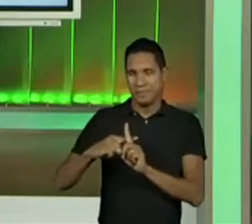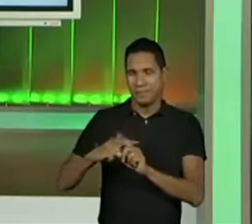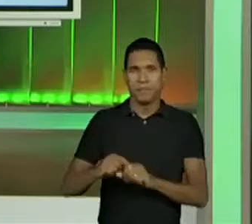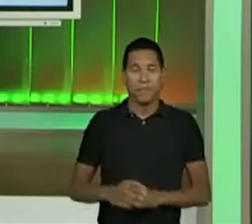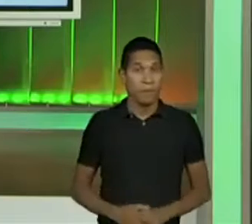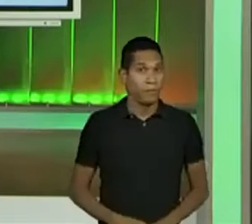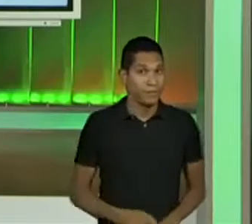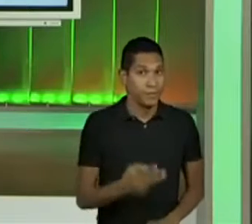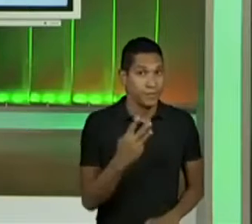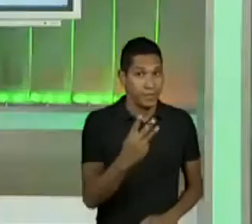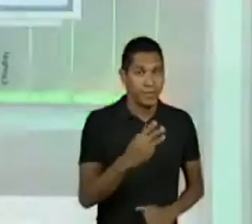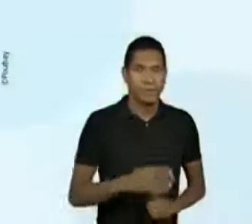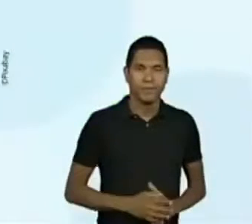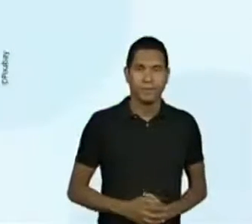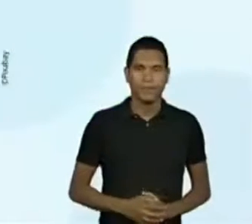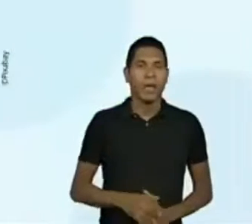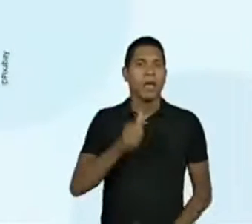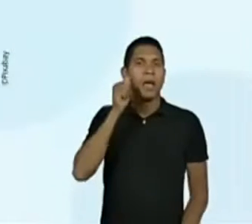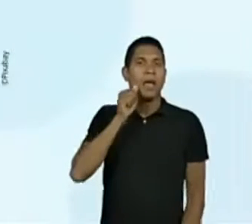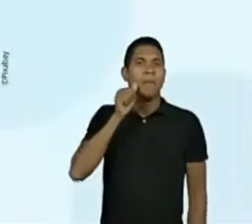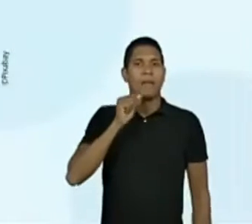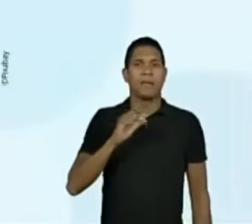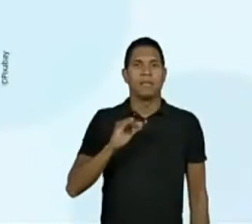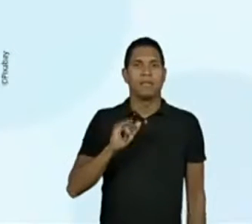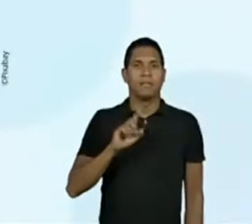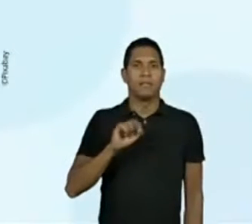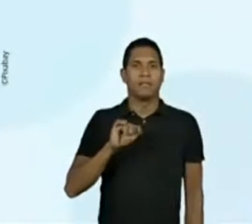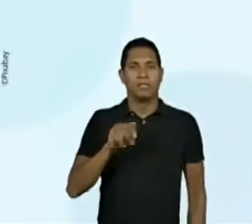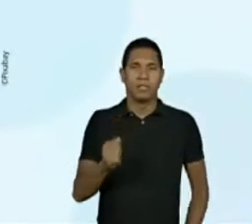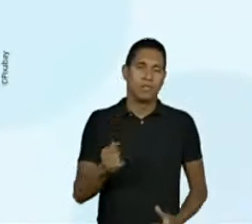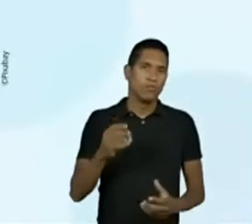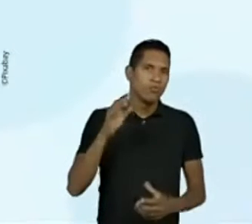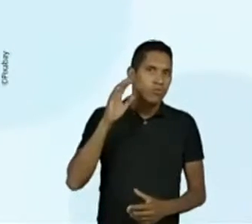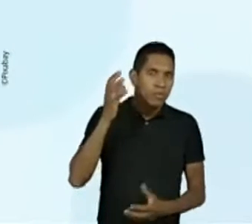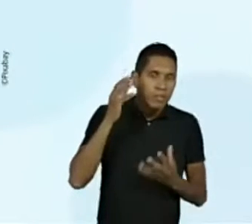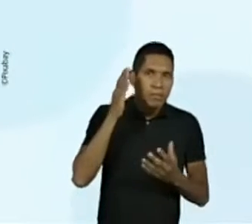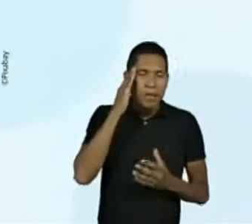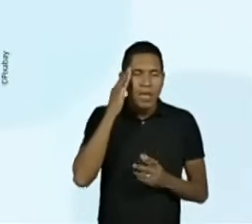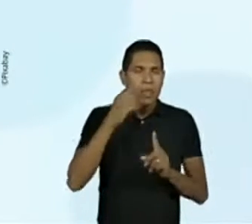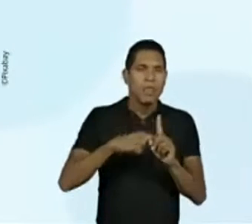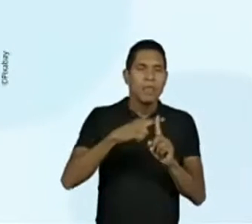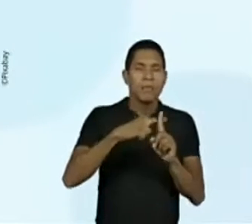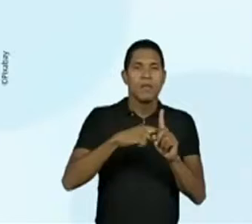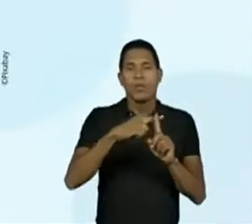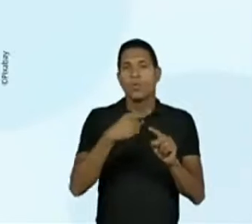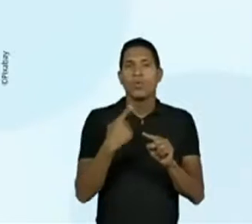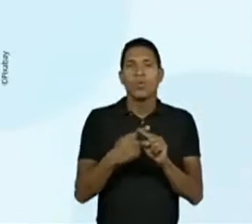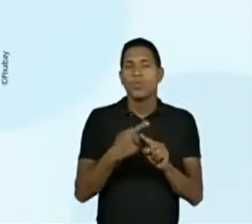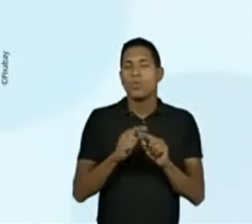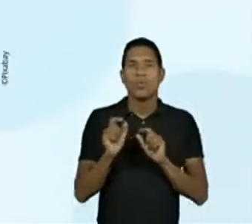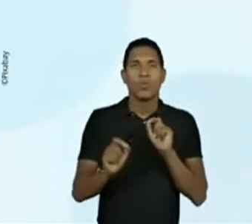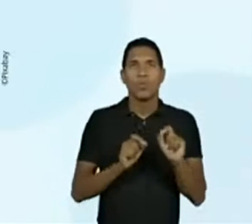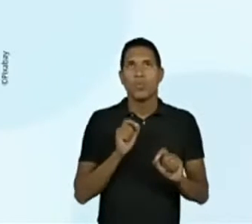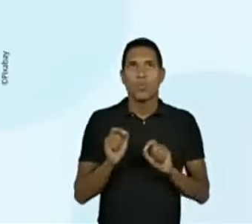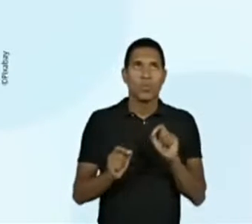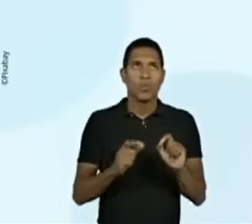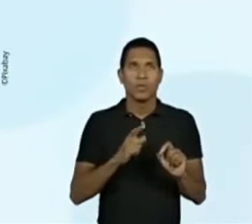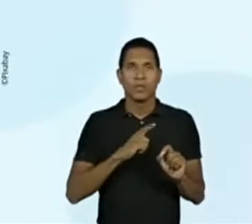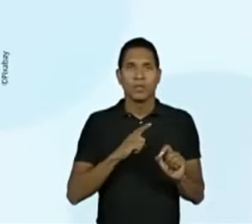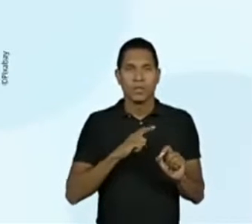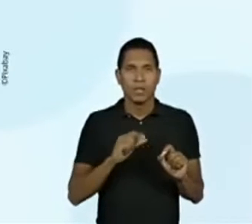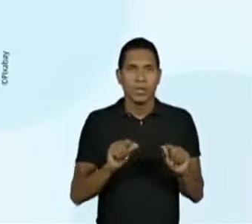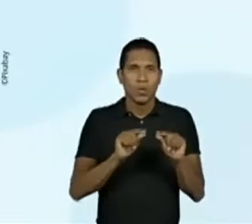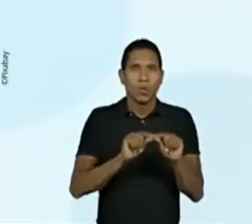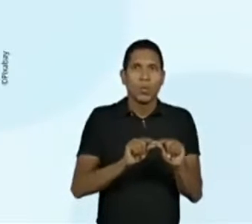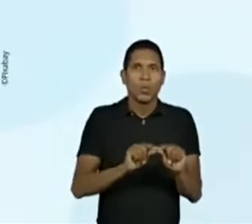3. Cidinha queria saber a temperatura, pois sentia muito... Temos aí uma lacuna,